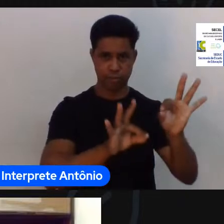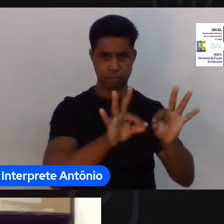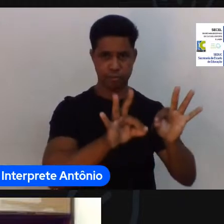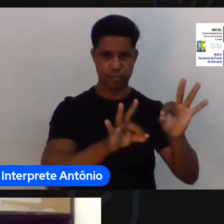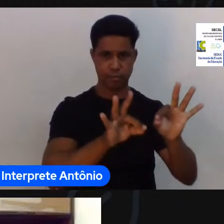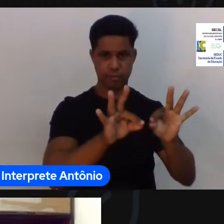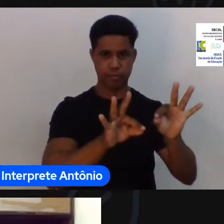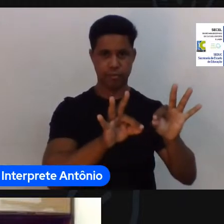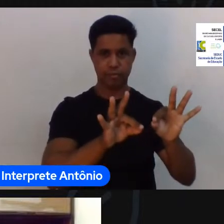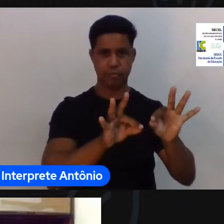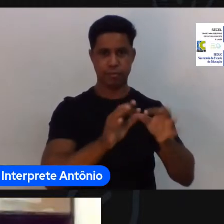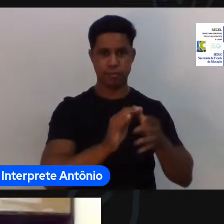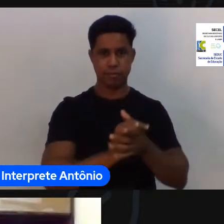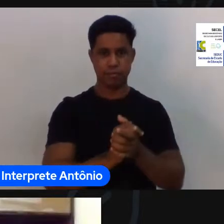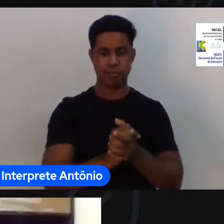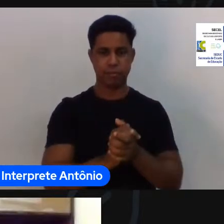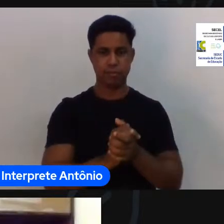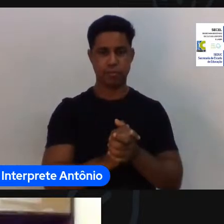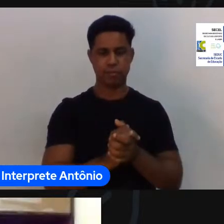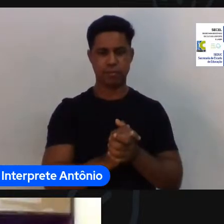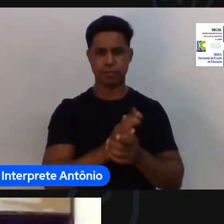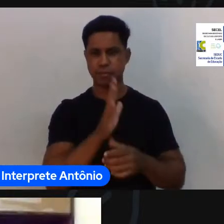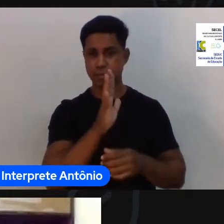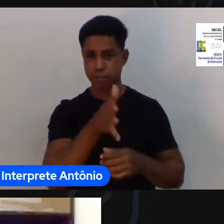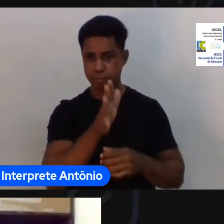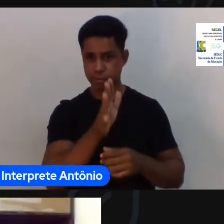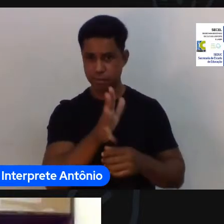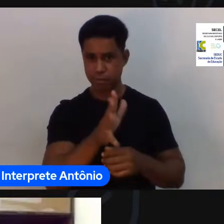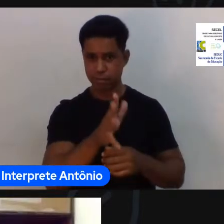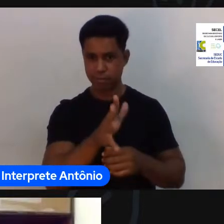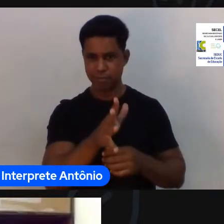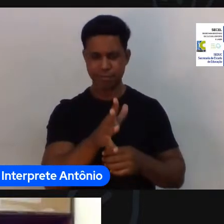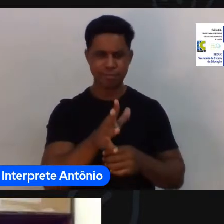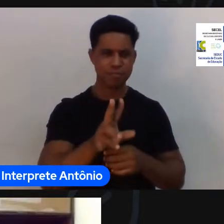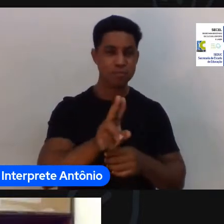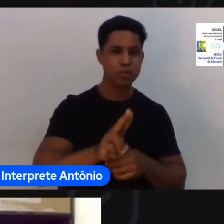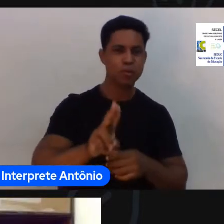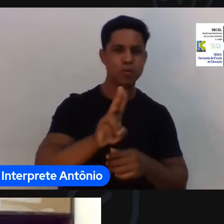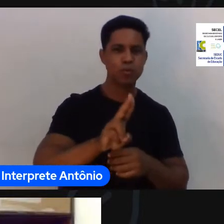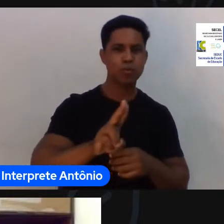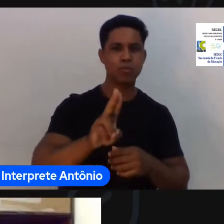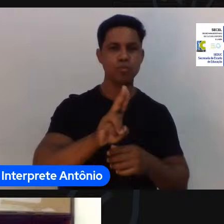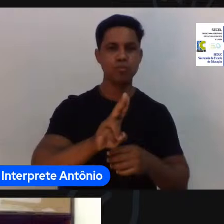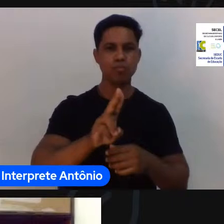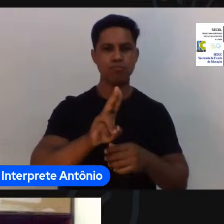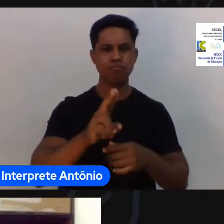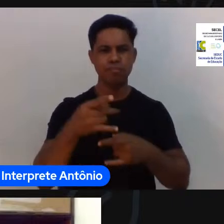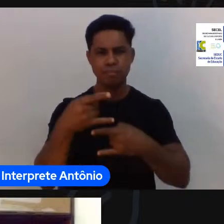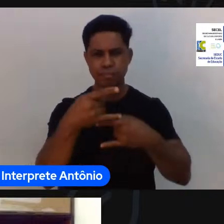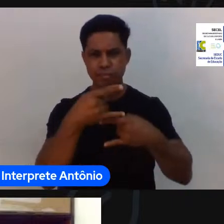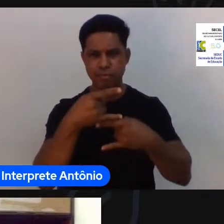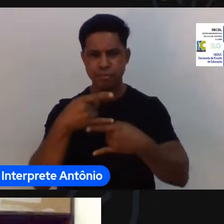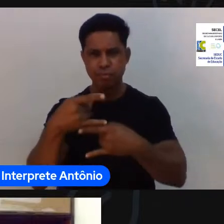Não sei quem já utilizou essa ferramenta em outras palestras, tem bastante gente